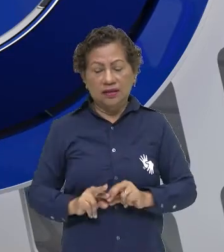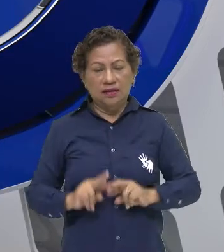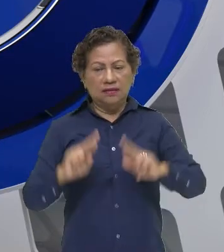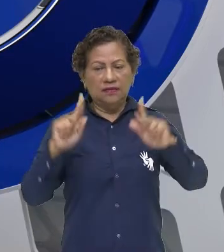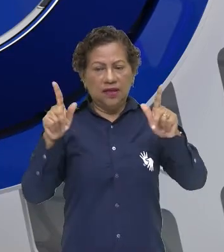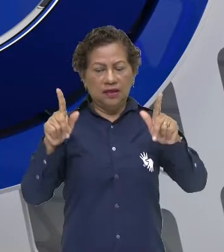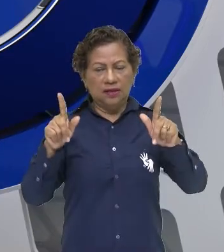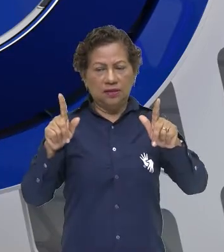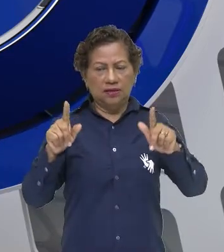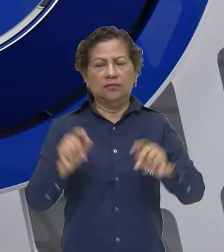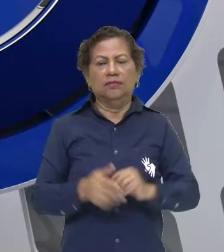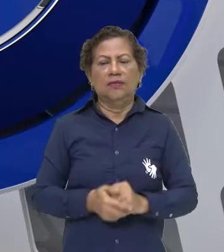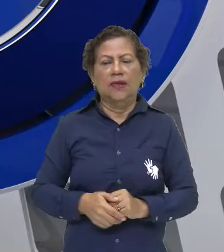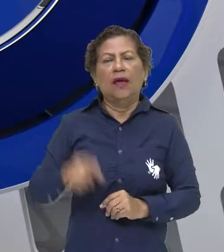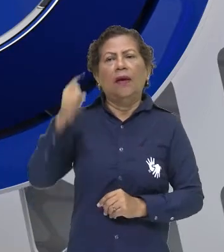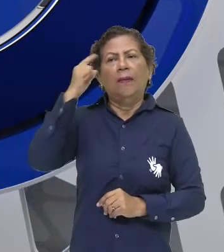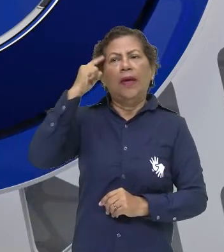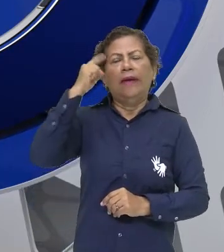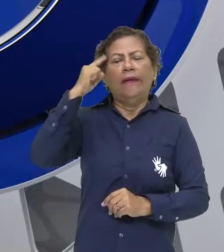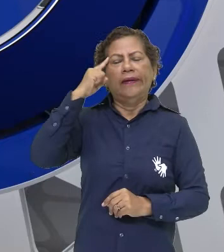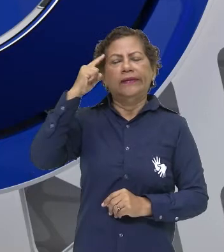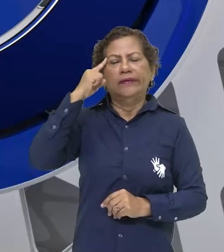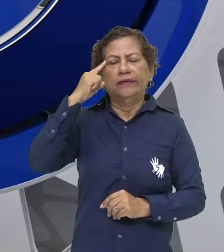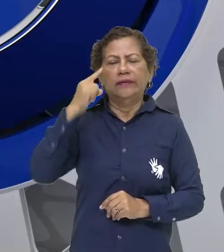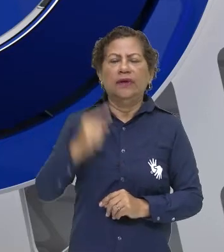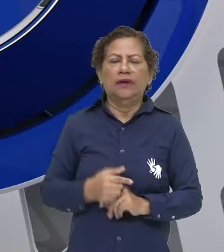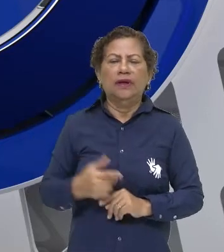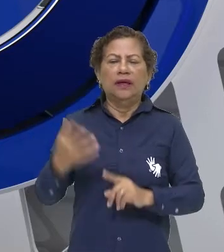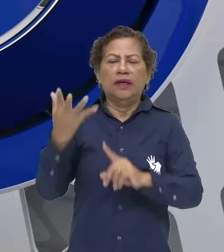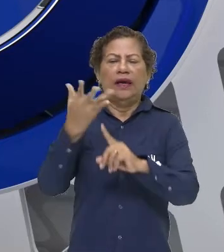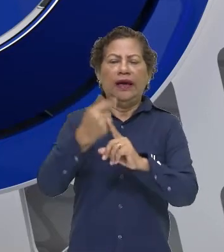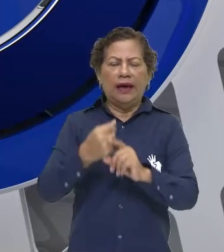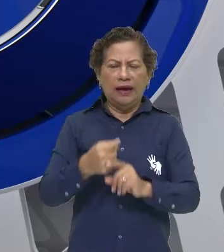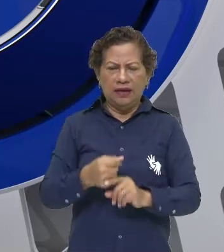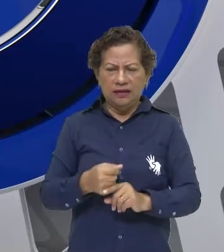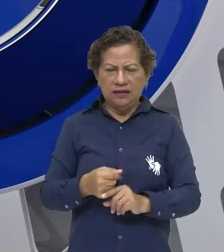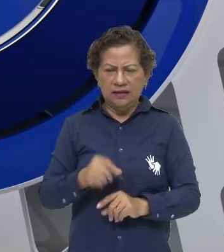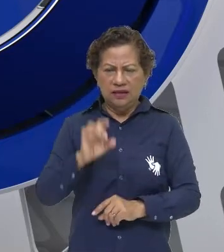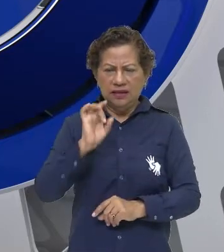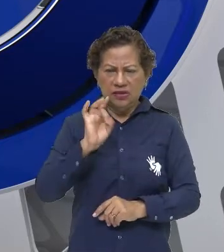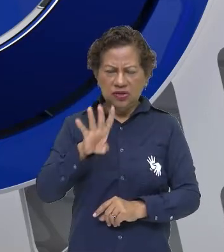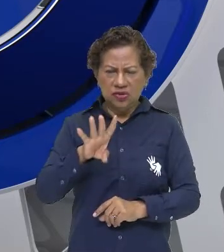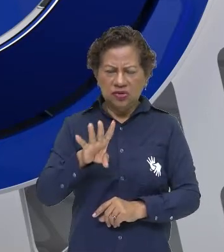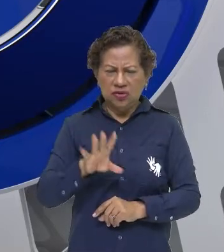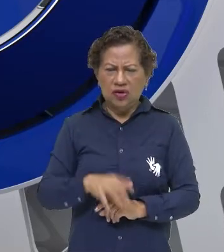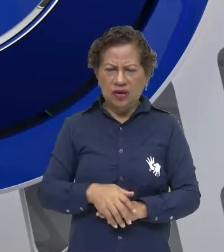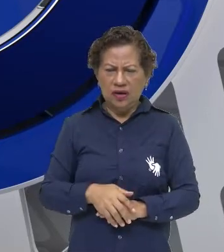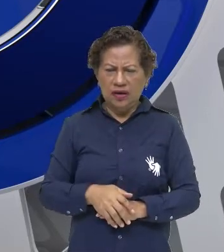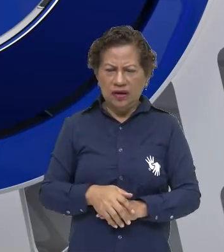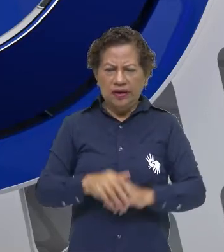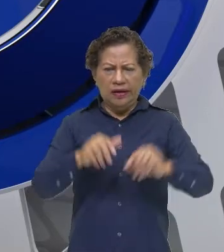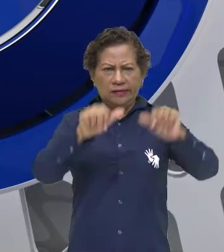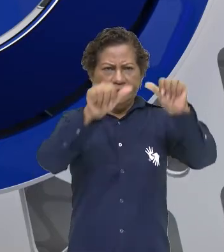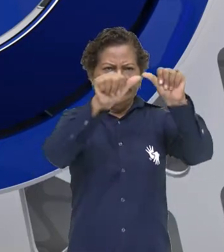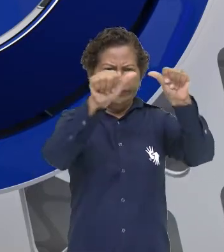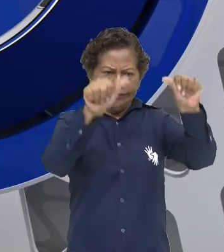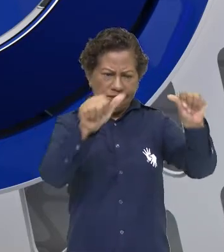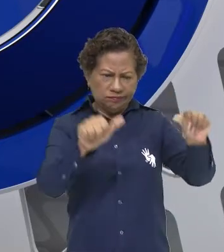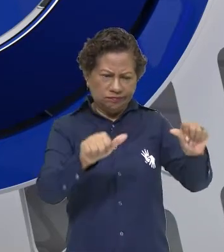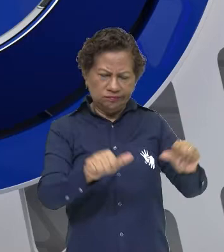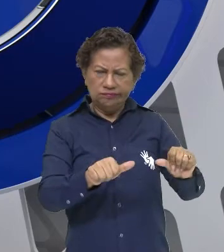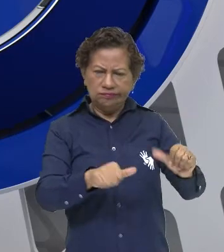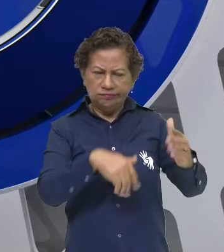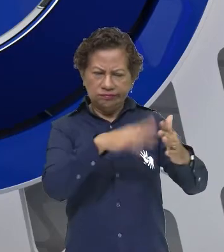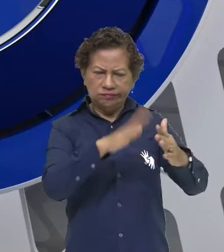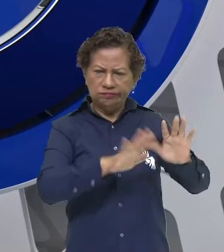comum que uma obra de arte vai ser aquele no quadro, vai ser um objeto que vai ficar ali, uma escultura. O dadaísmo quebra esse